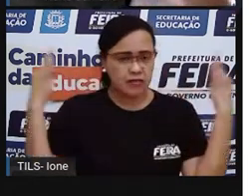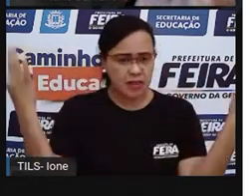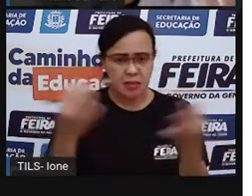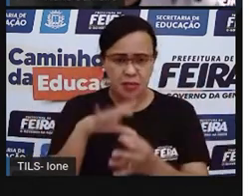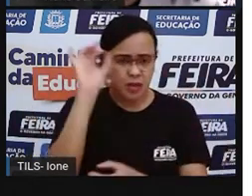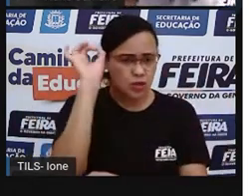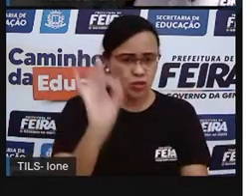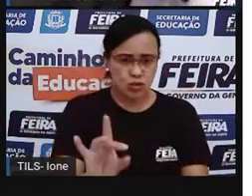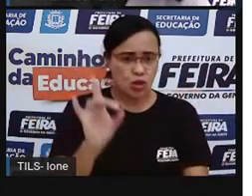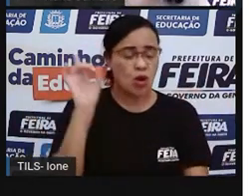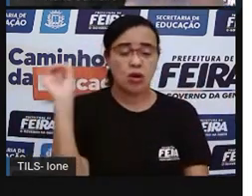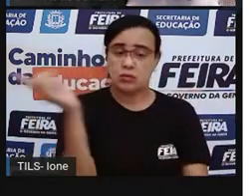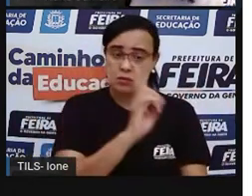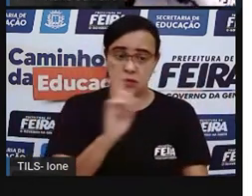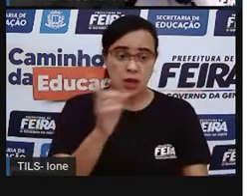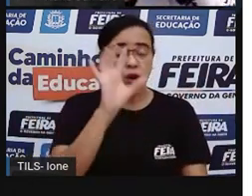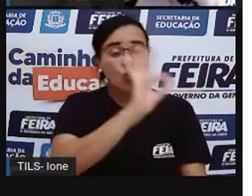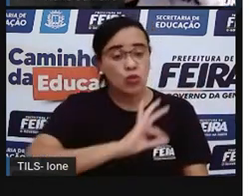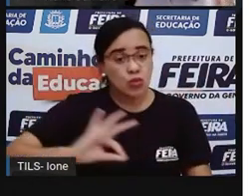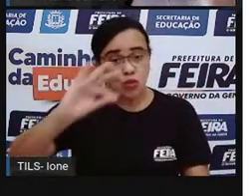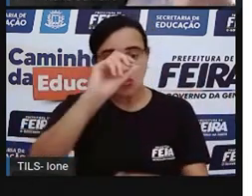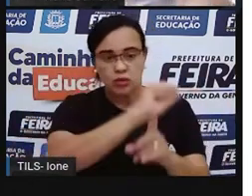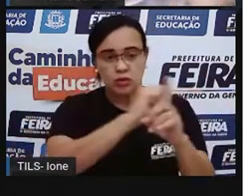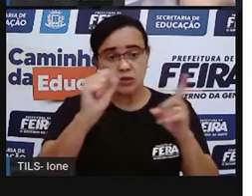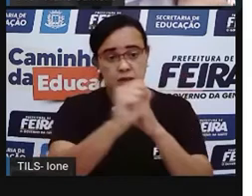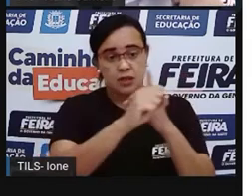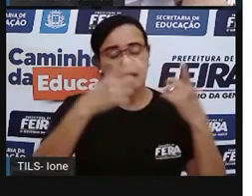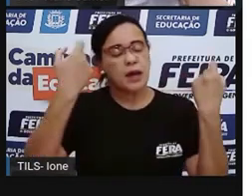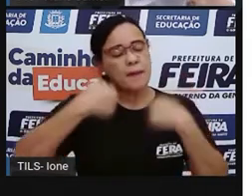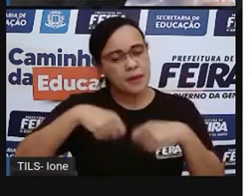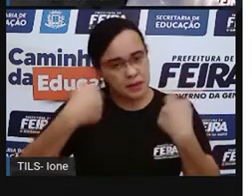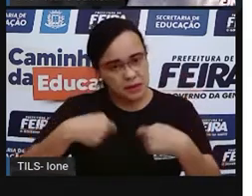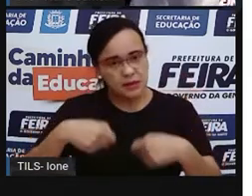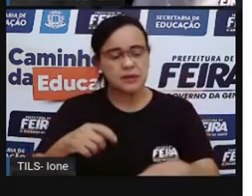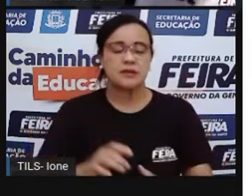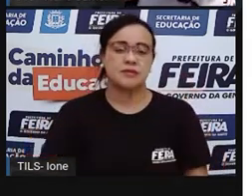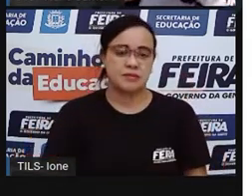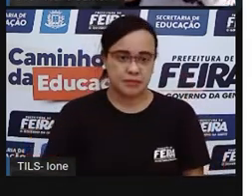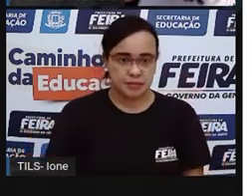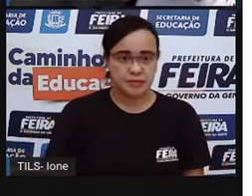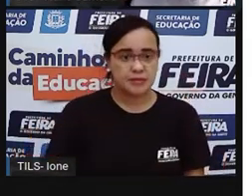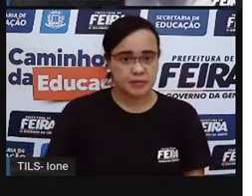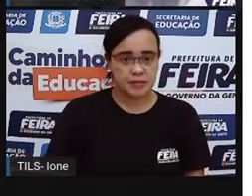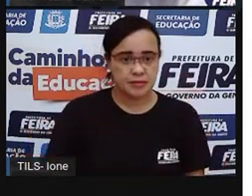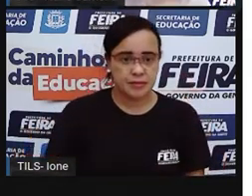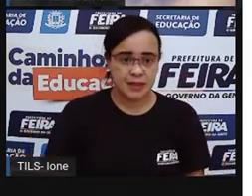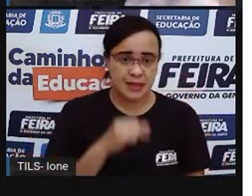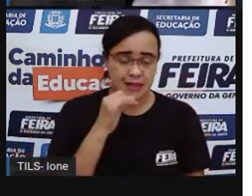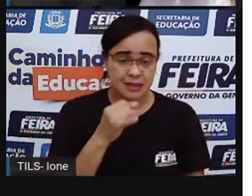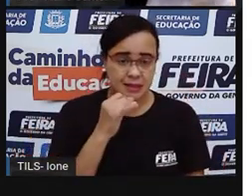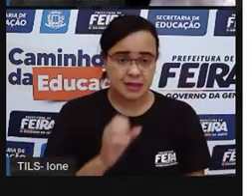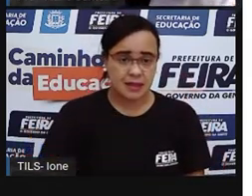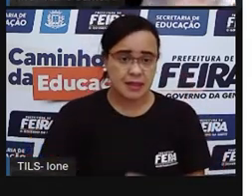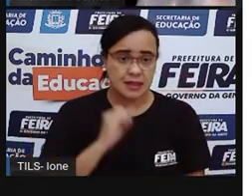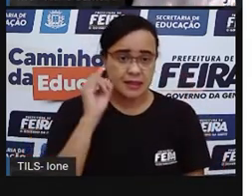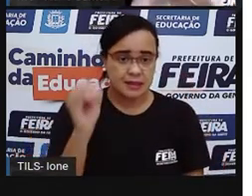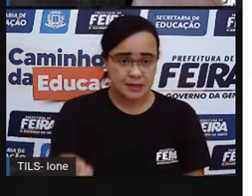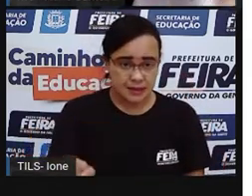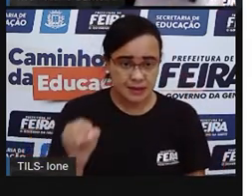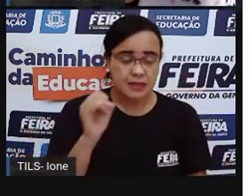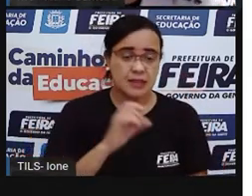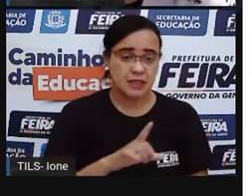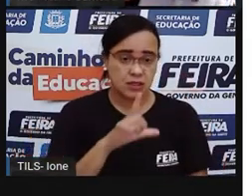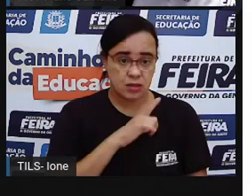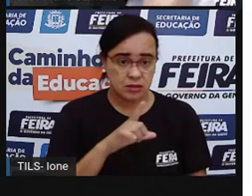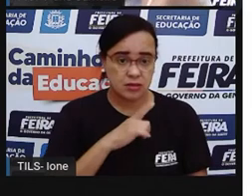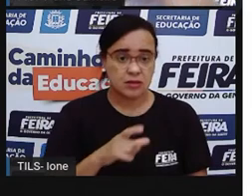papel também de toda a sociedade. Então, a Pro, por exemplo, se a Pro estiver no local e uma criança estiver